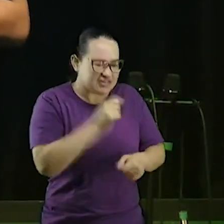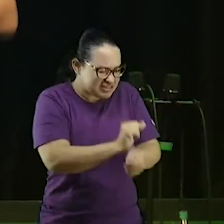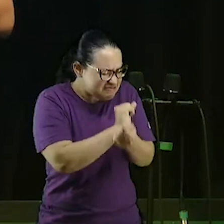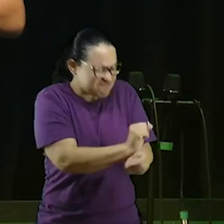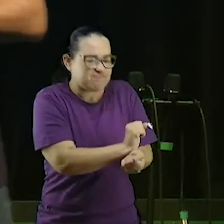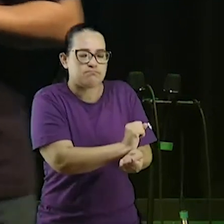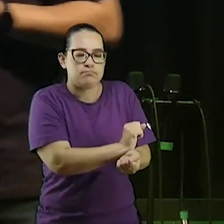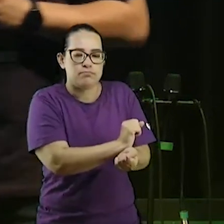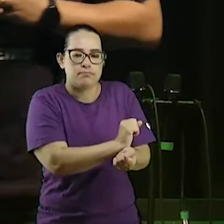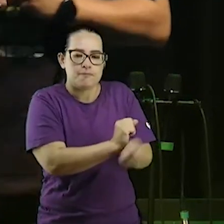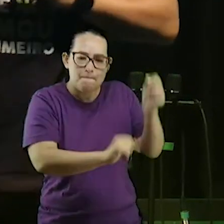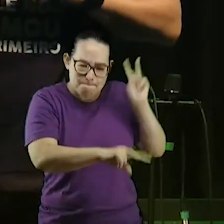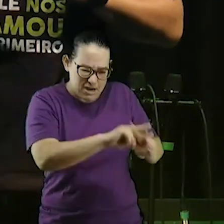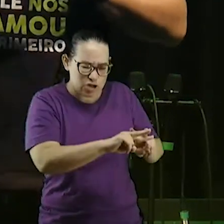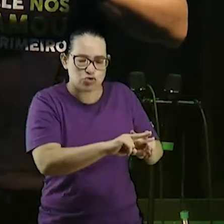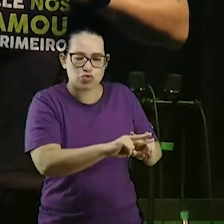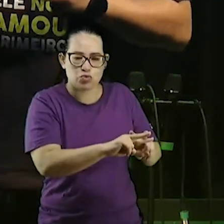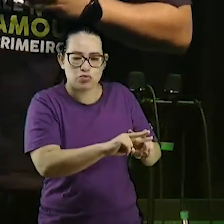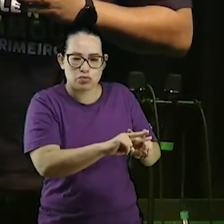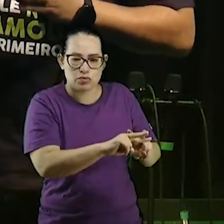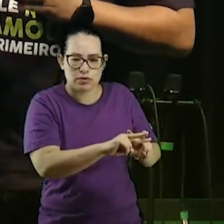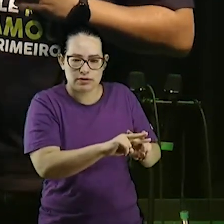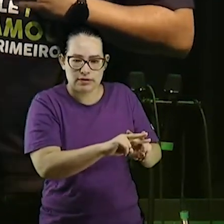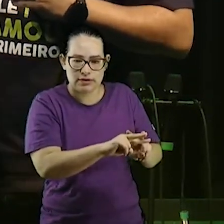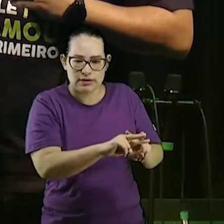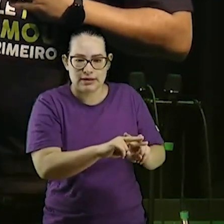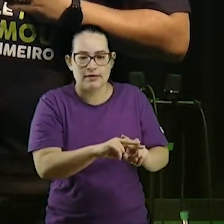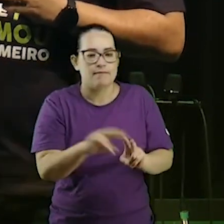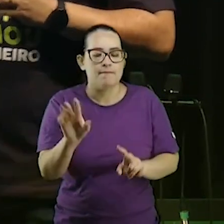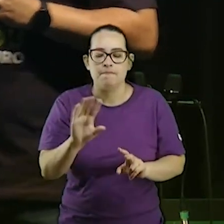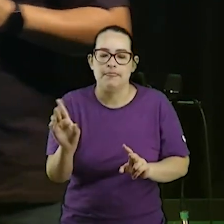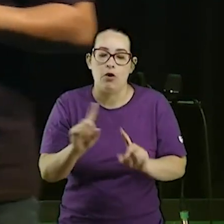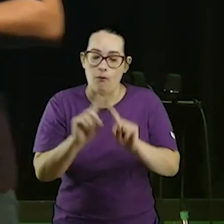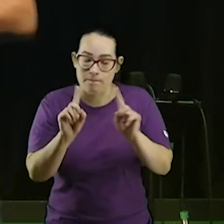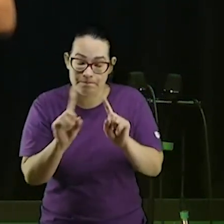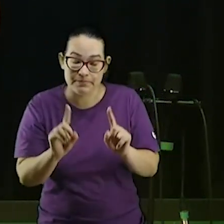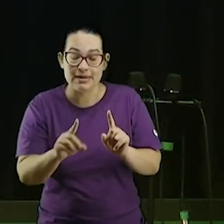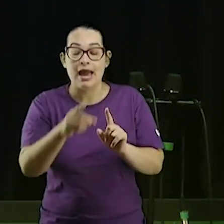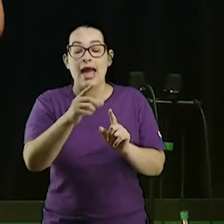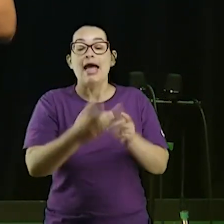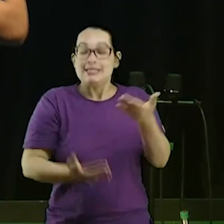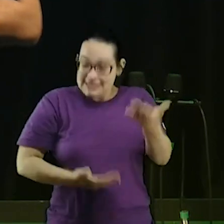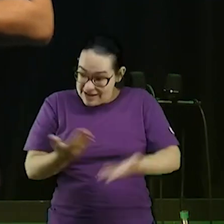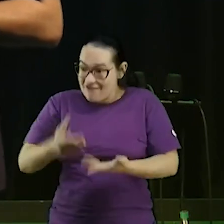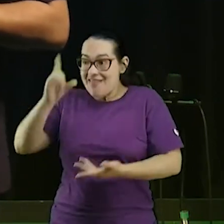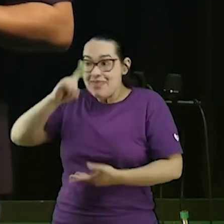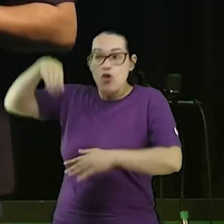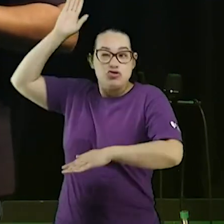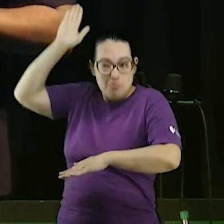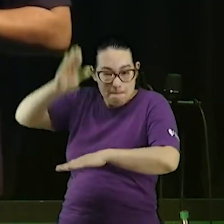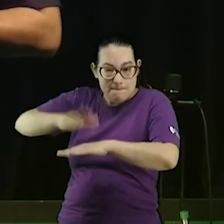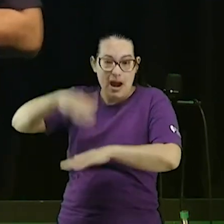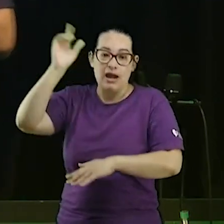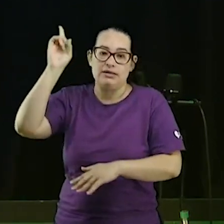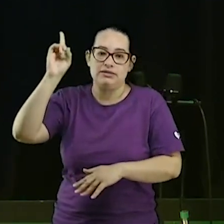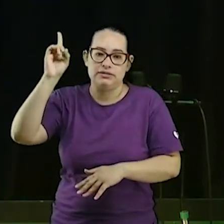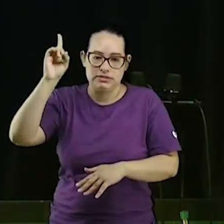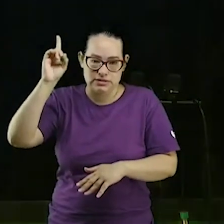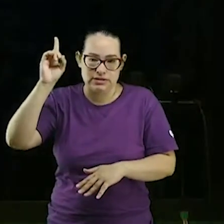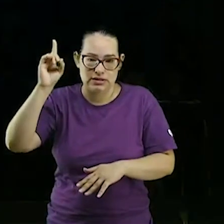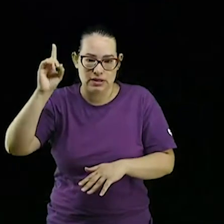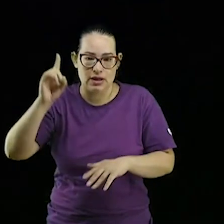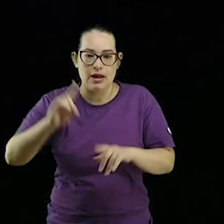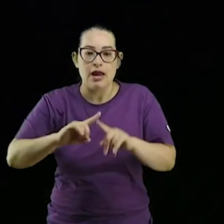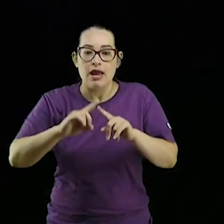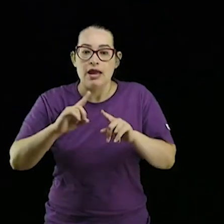Número dois sirva a Deus mais ex do 8 28 diz Faraó eu os deixarei ir